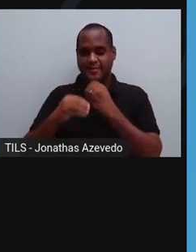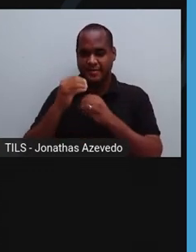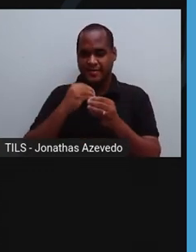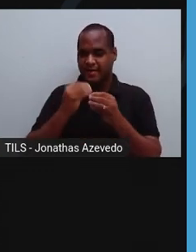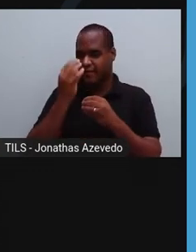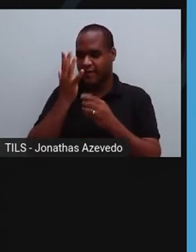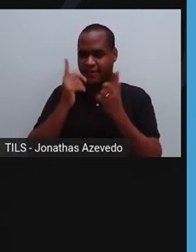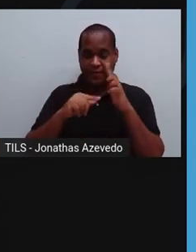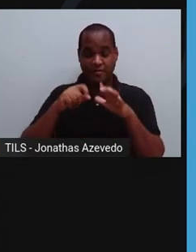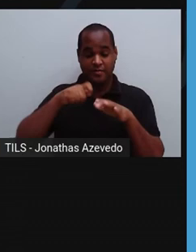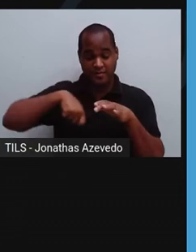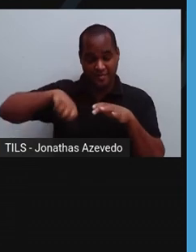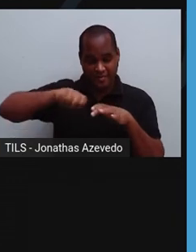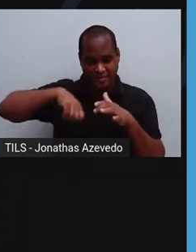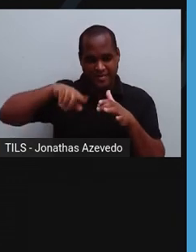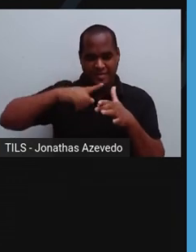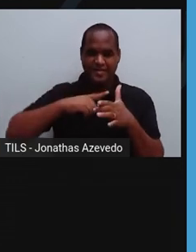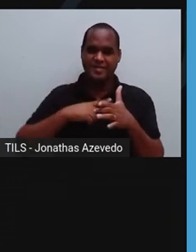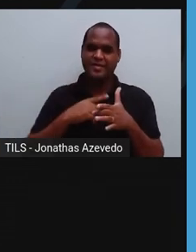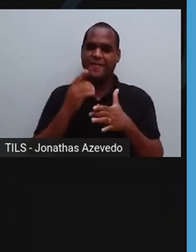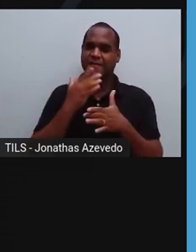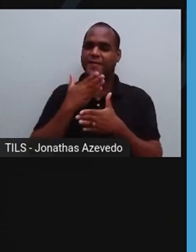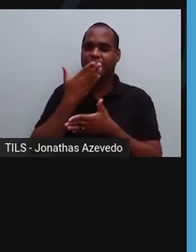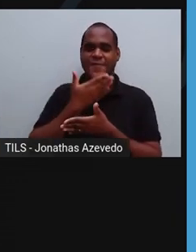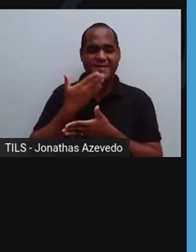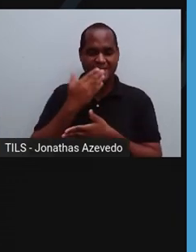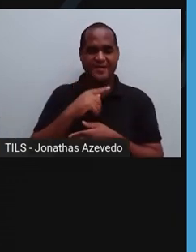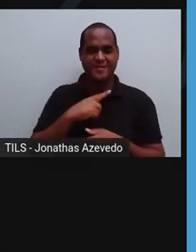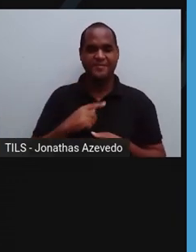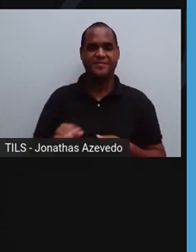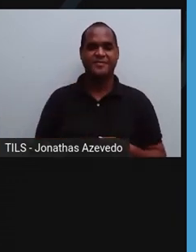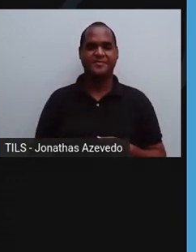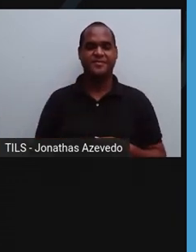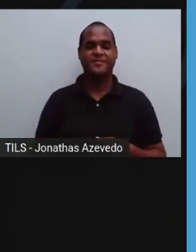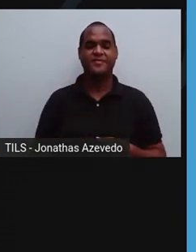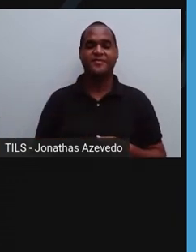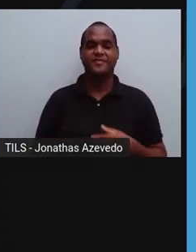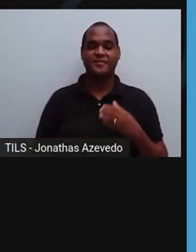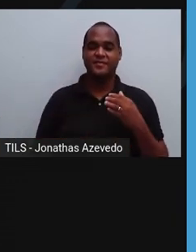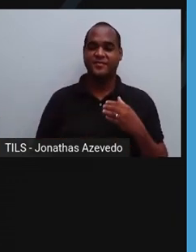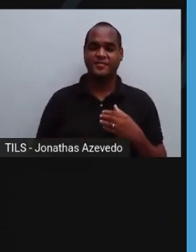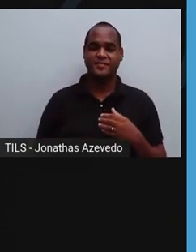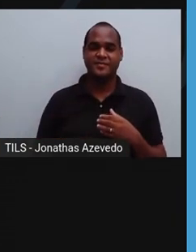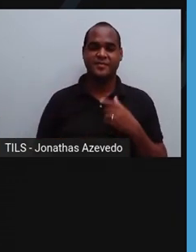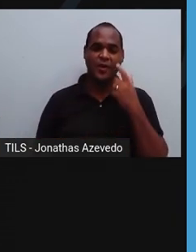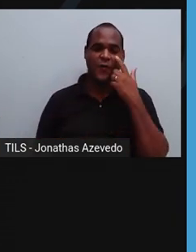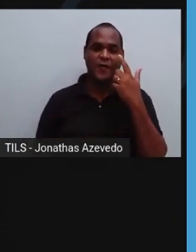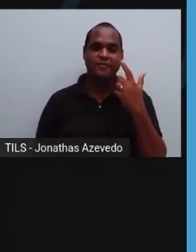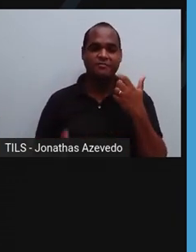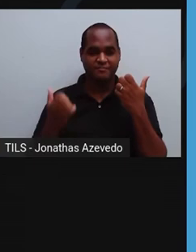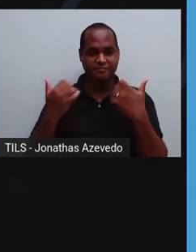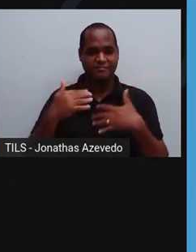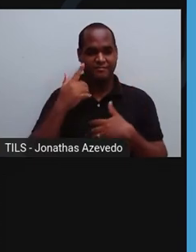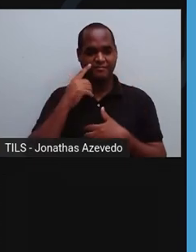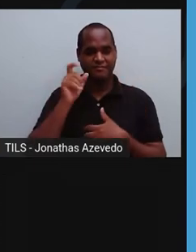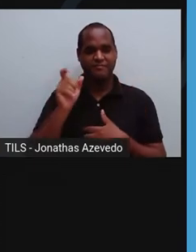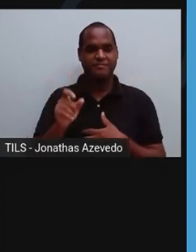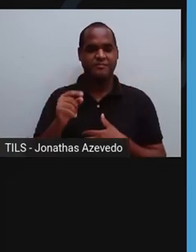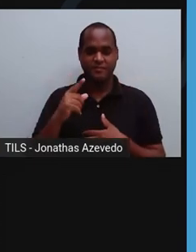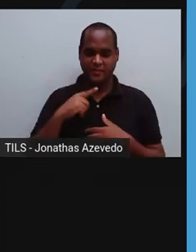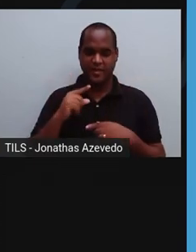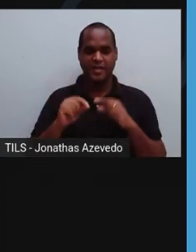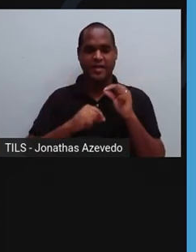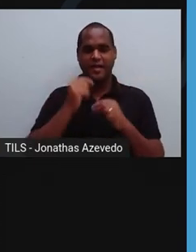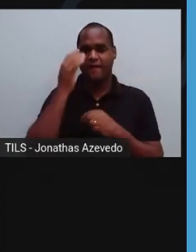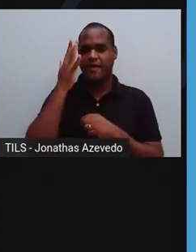usar na cozinha devido ao seu sabor adocicado. Tem um aspecto muito característico, por isso é muito fácil